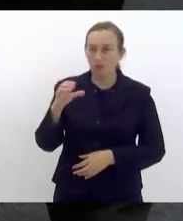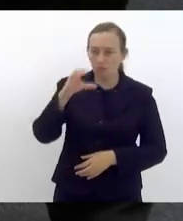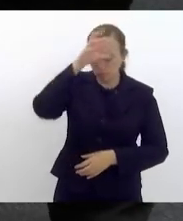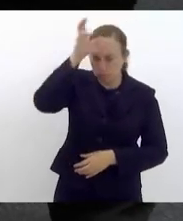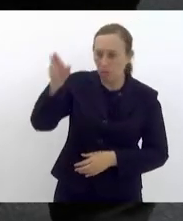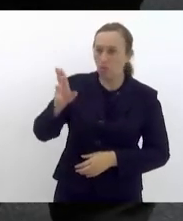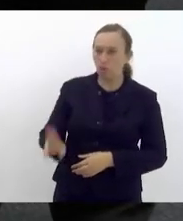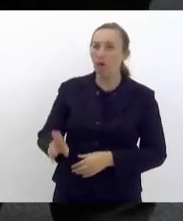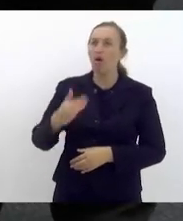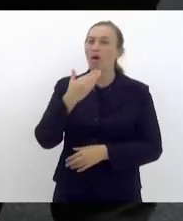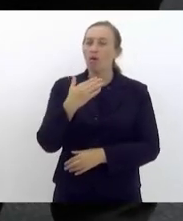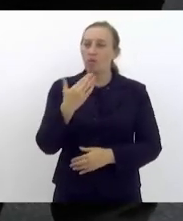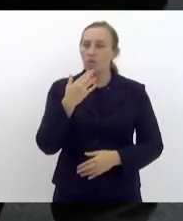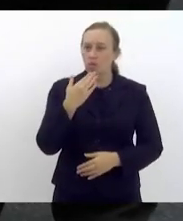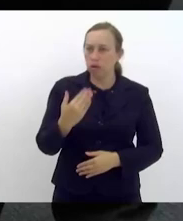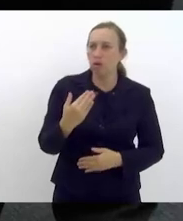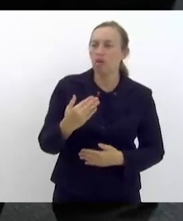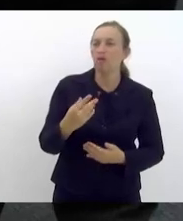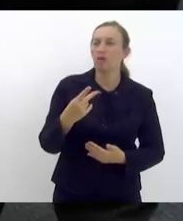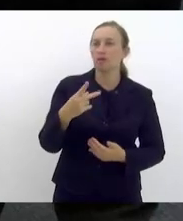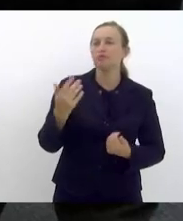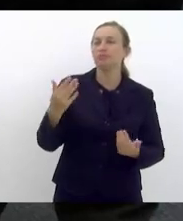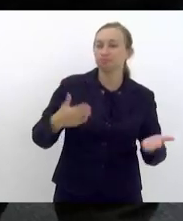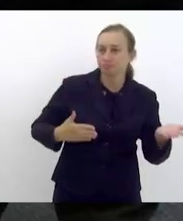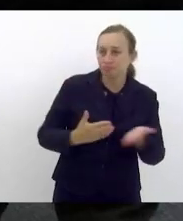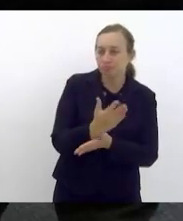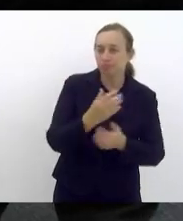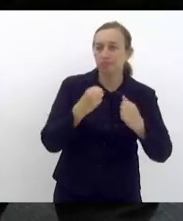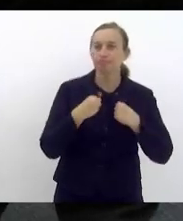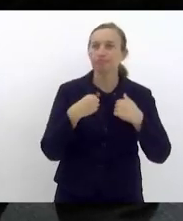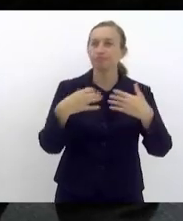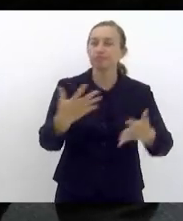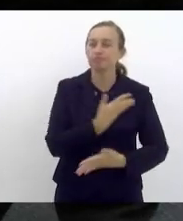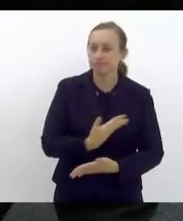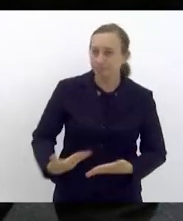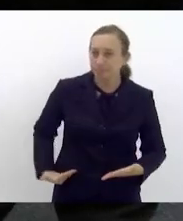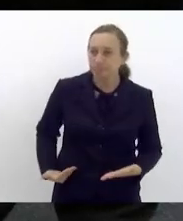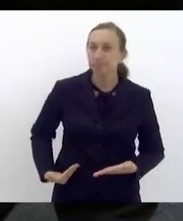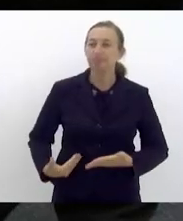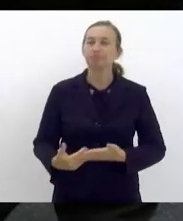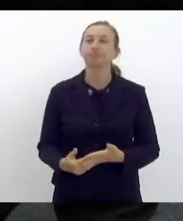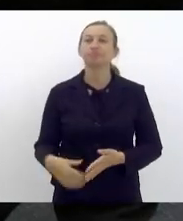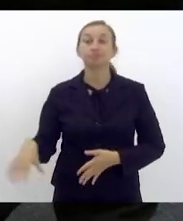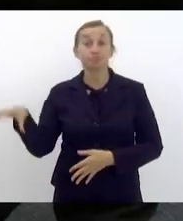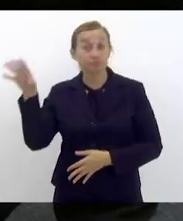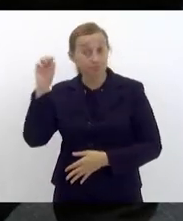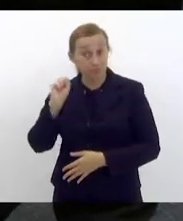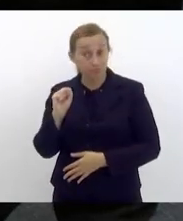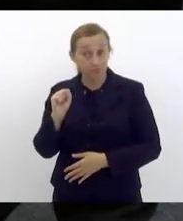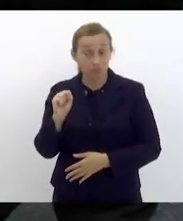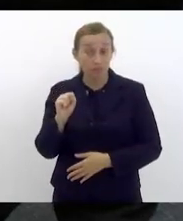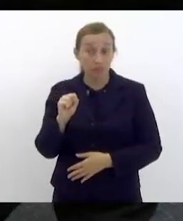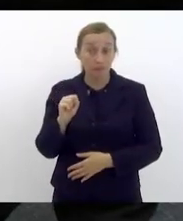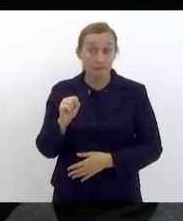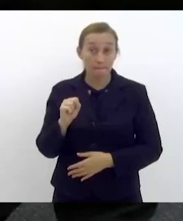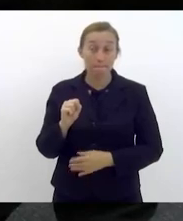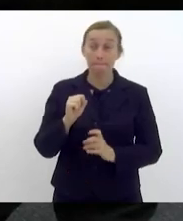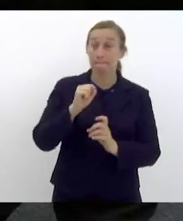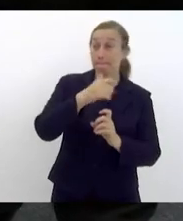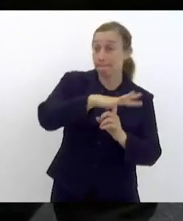pedido, nós vamos também aprovar uma audiência pública para escutar os